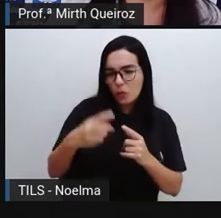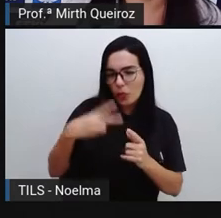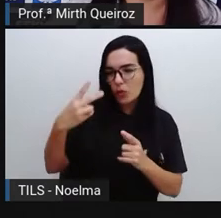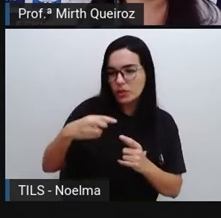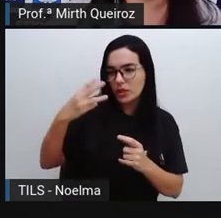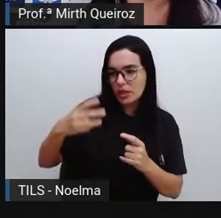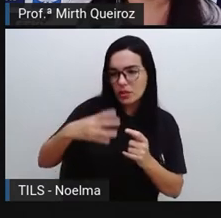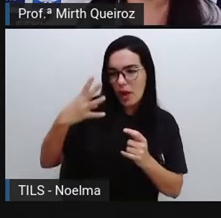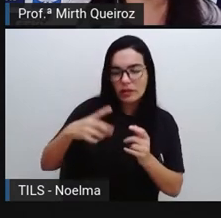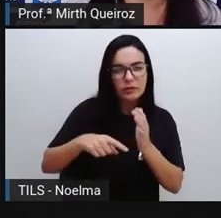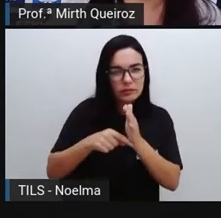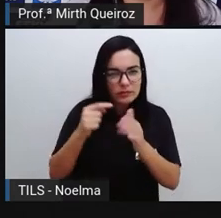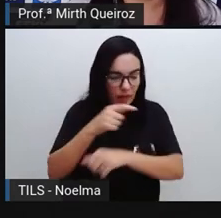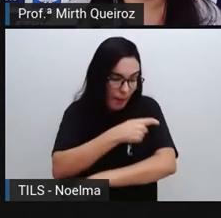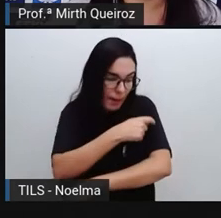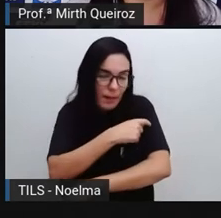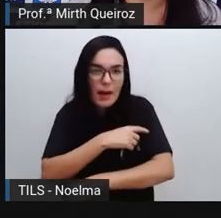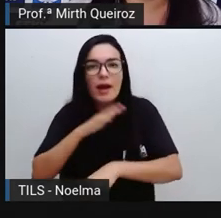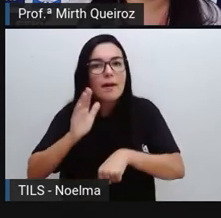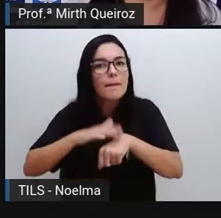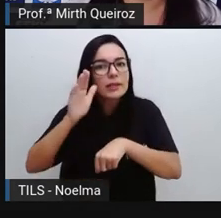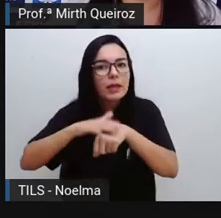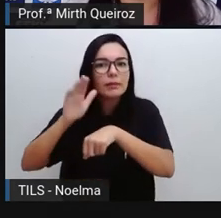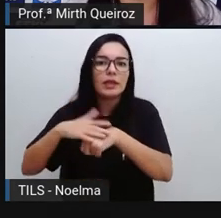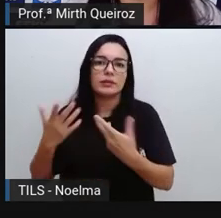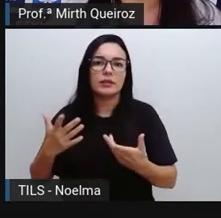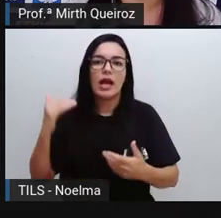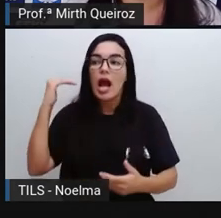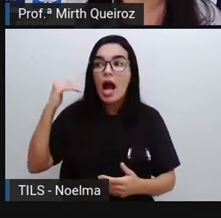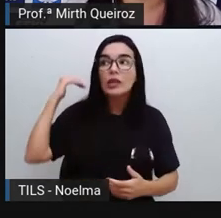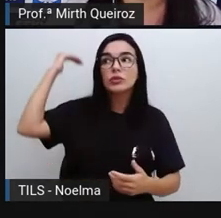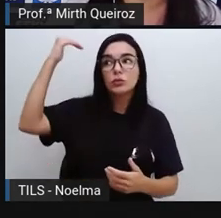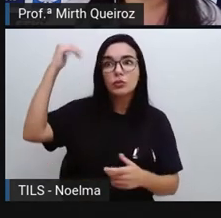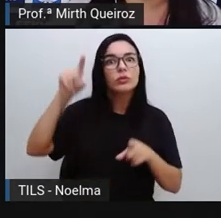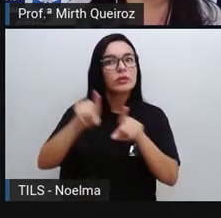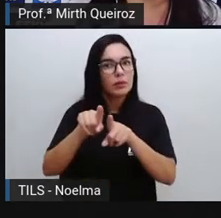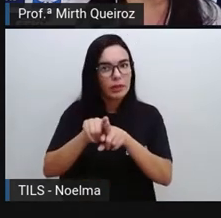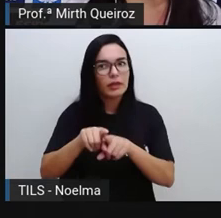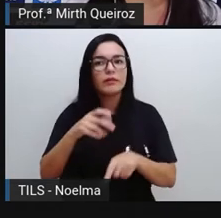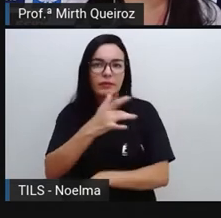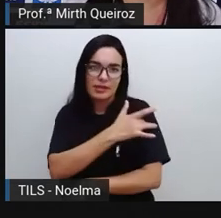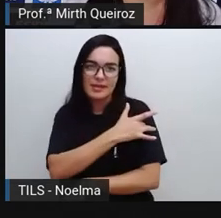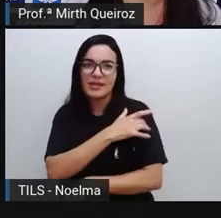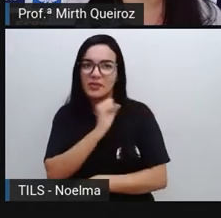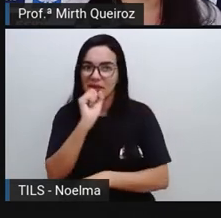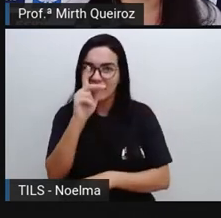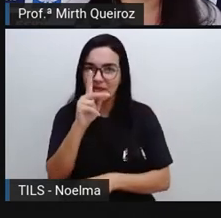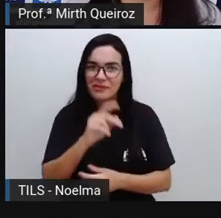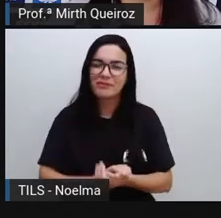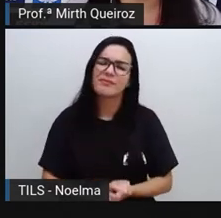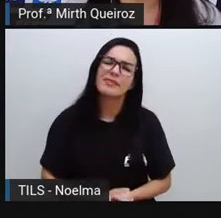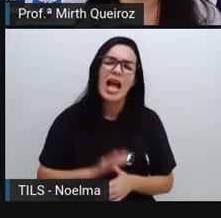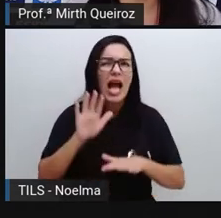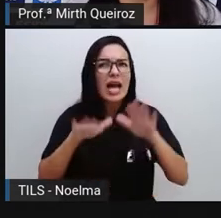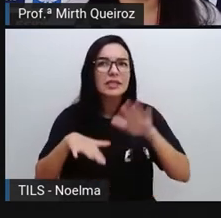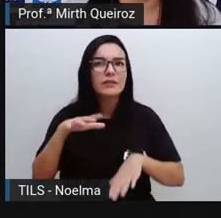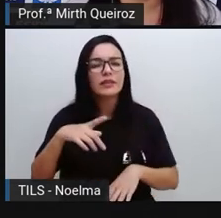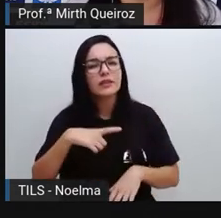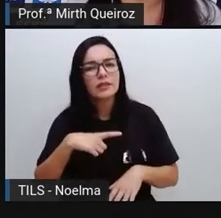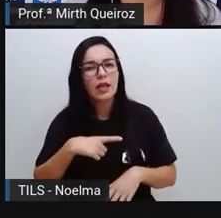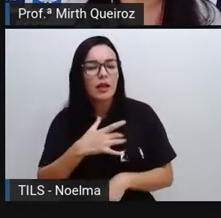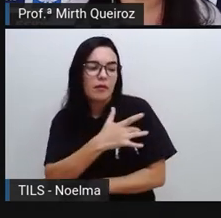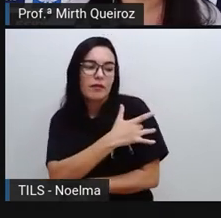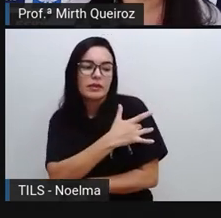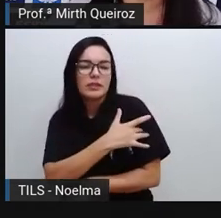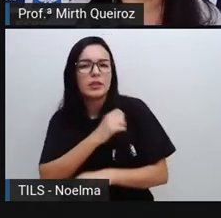mais, né? Do que na nossa vida adulta. Mas na vida adulta a gente também vacina, viu gente? E as reações à vacina? Muitas vacinas, elas